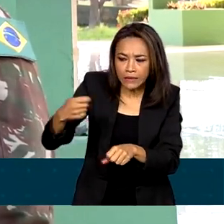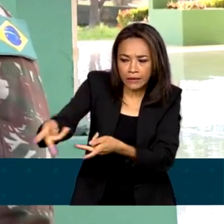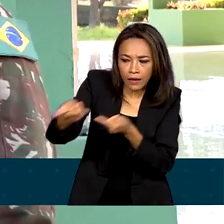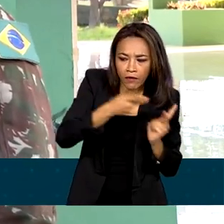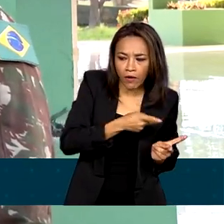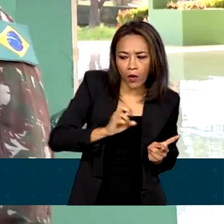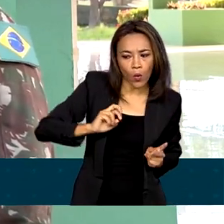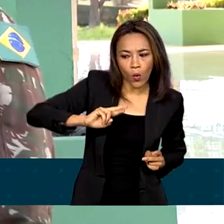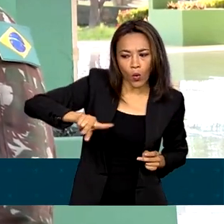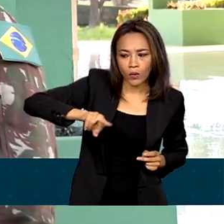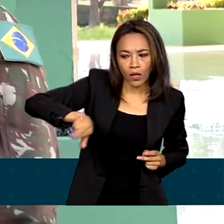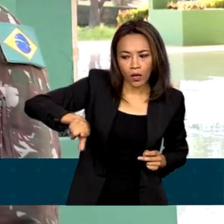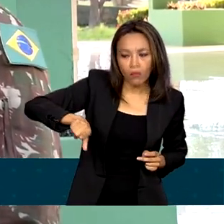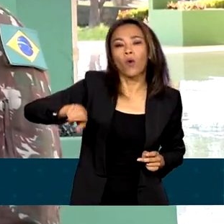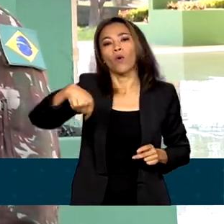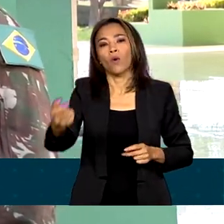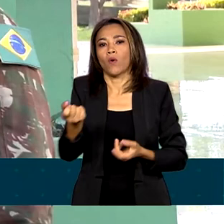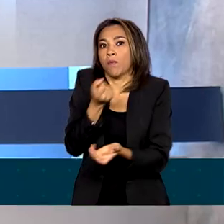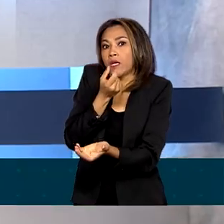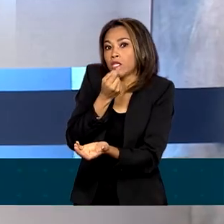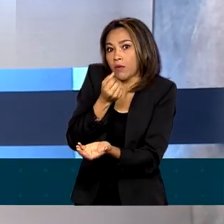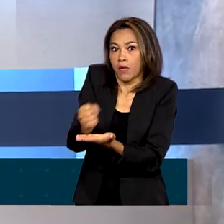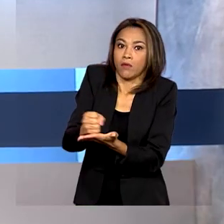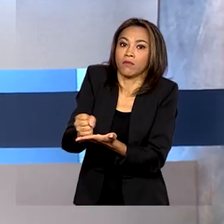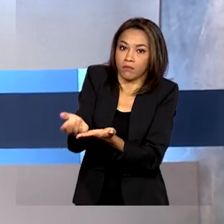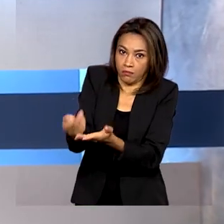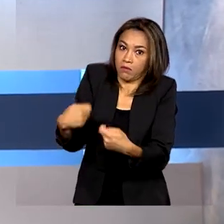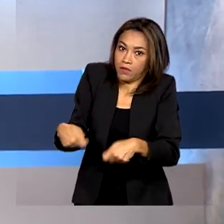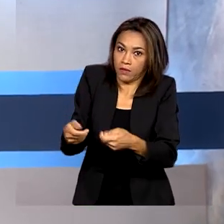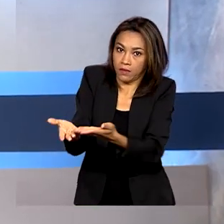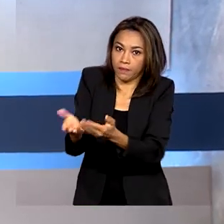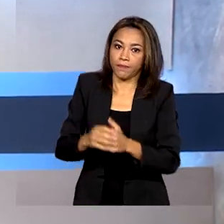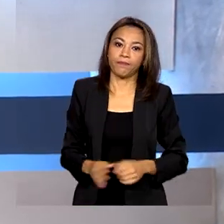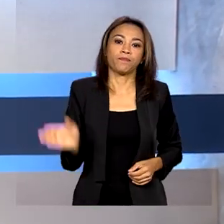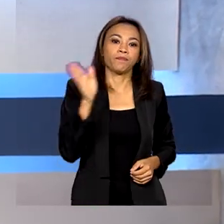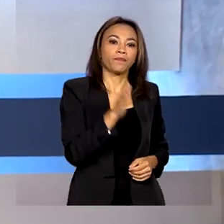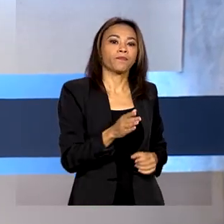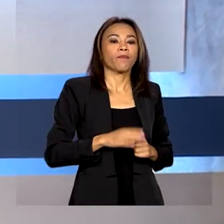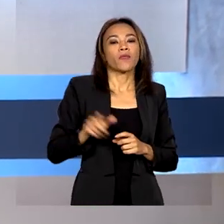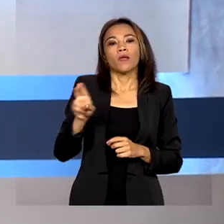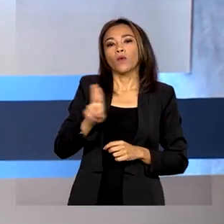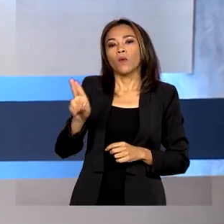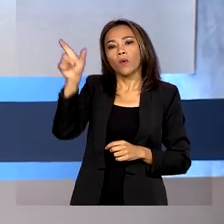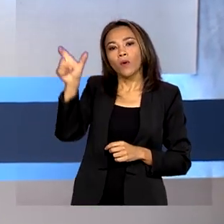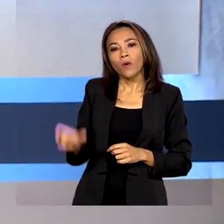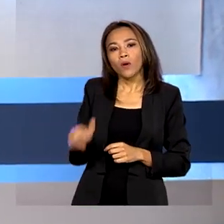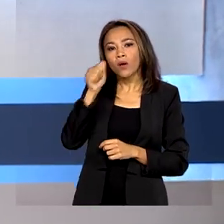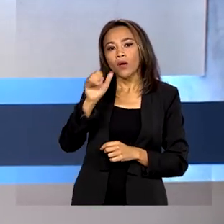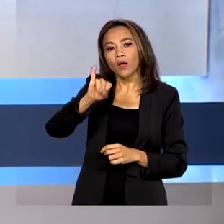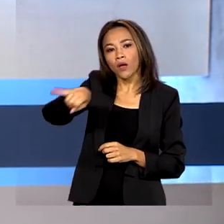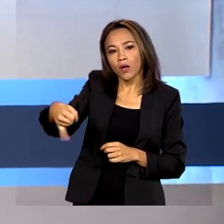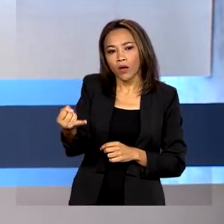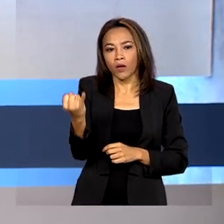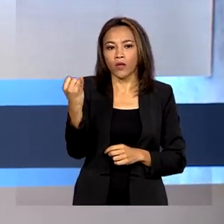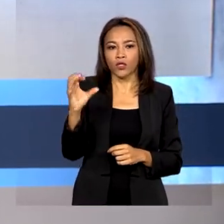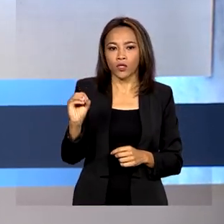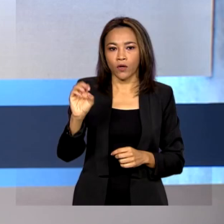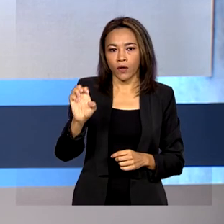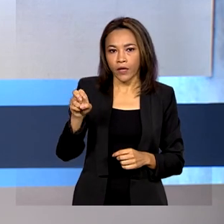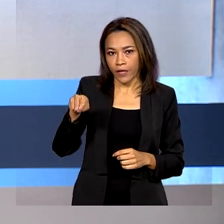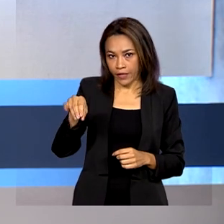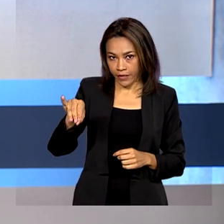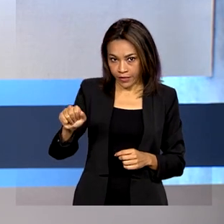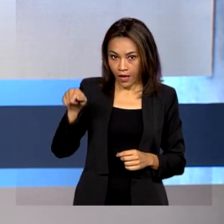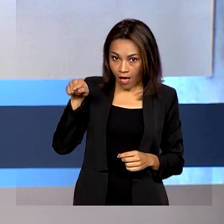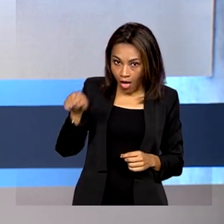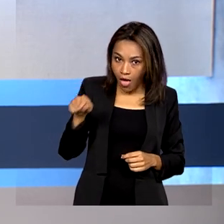ou não e faz a entrega de medicamentos quando necessário. Joênia Wapixana tomou posse como presidente da Fundação Nacional dos